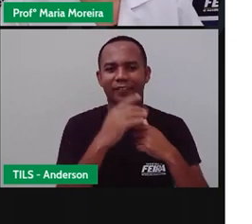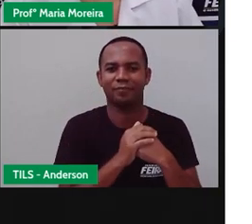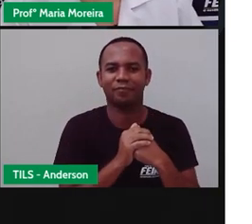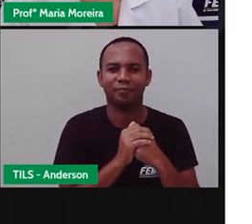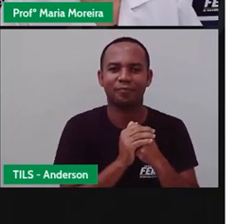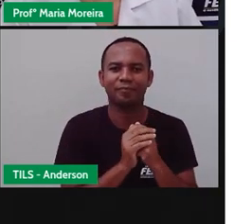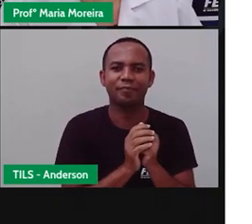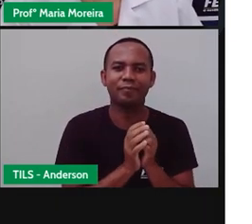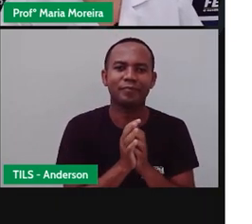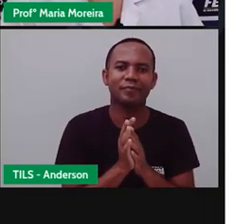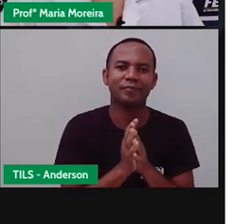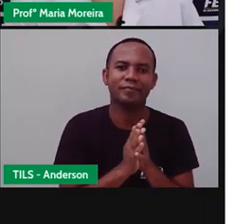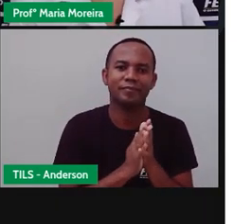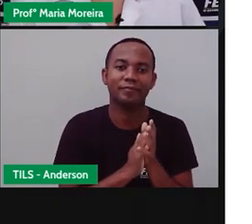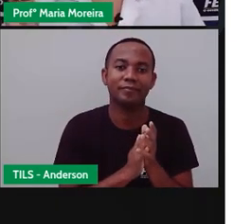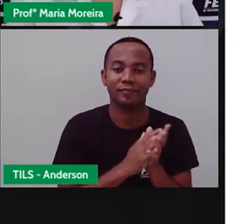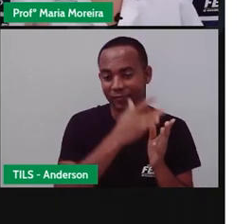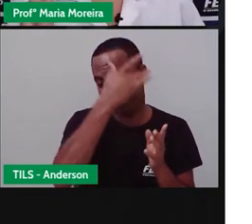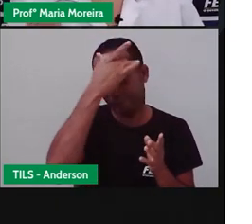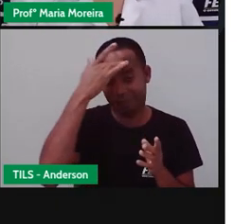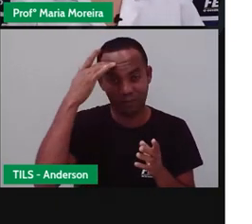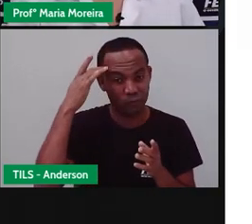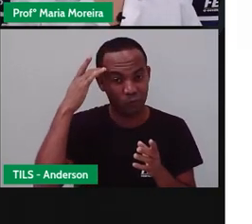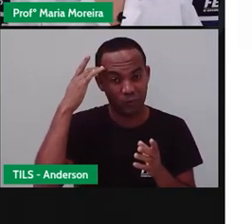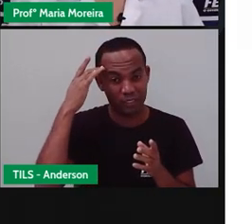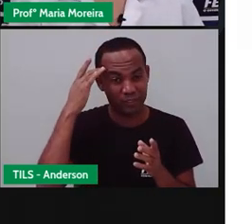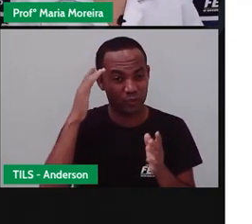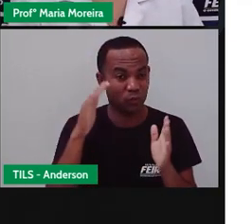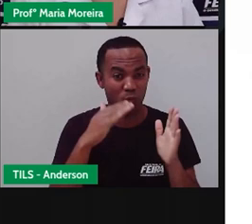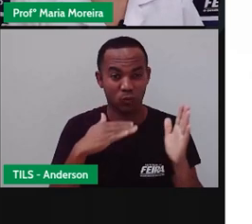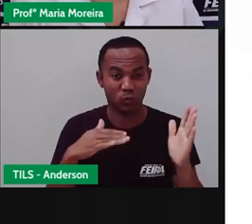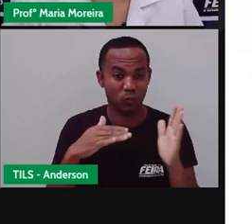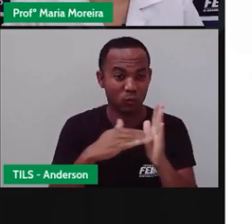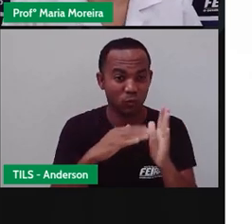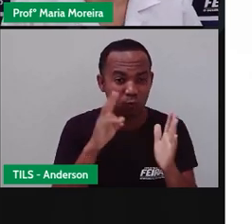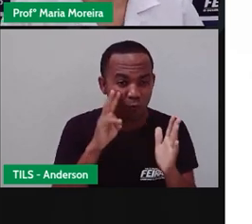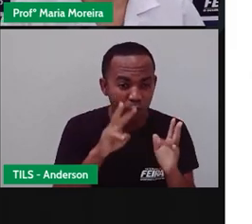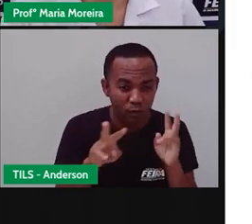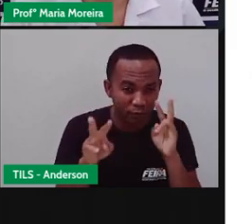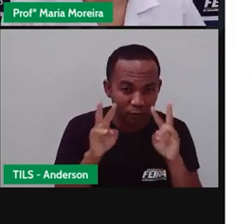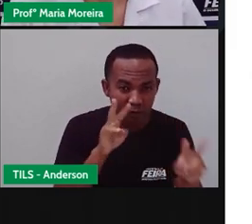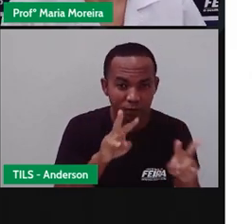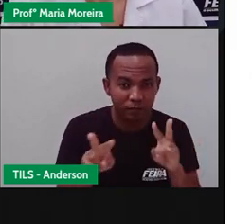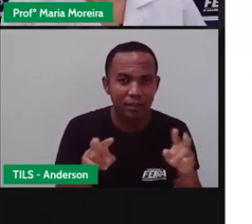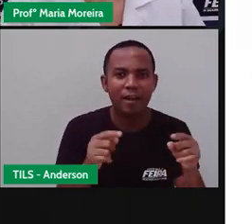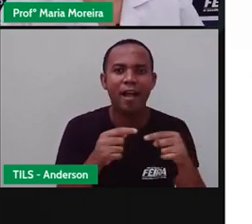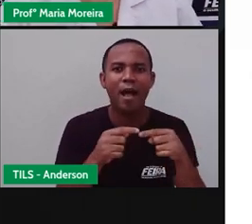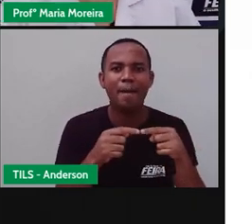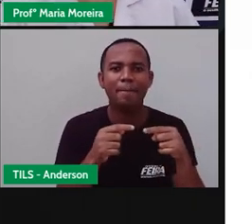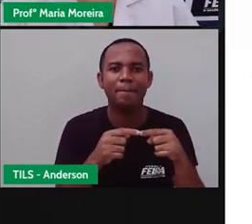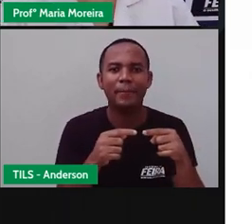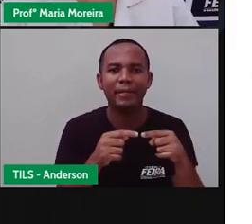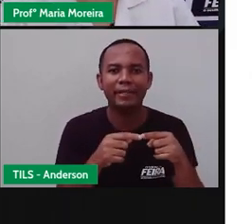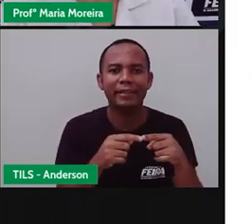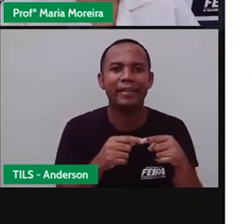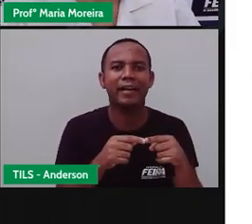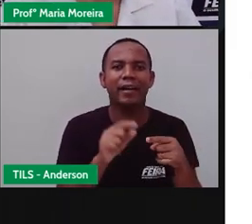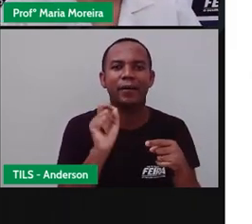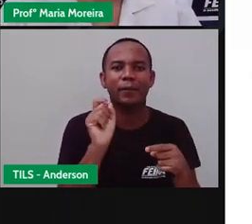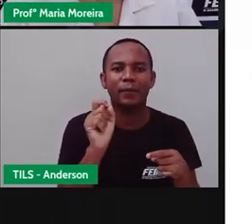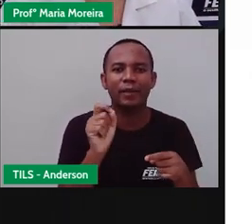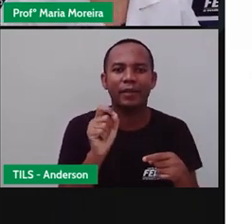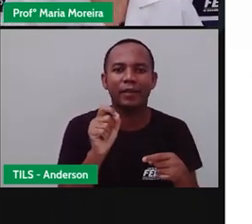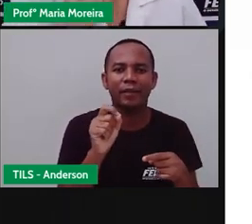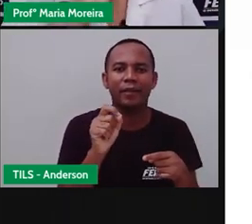Outras pessoas vão dizer, tudo aquilo que eu vejo é uma paisagem, né? E aí a pergunta pra